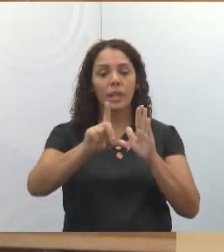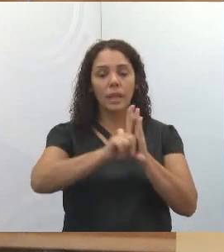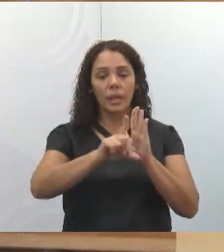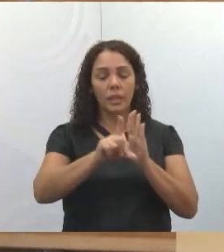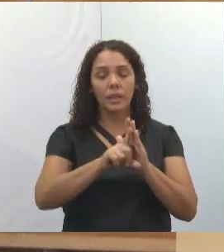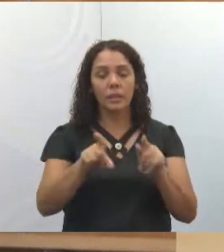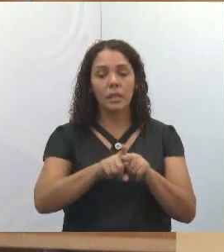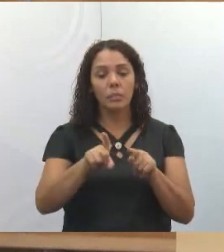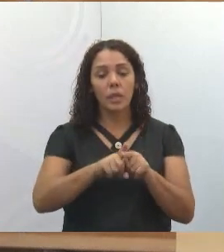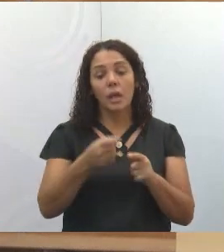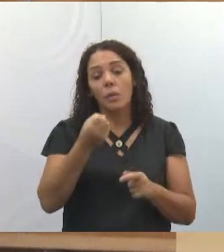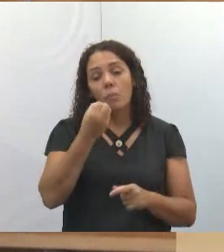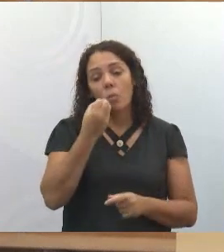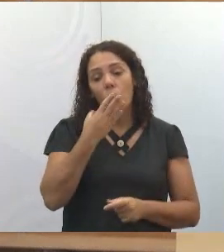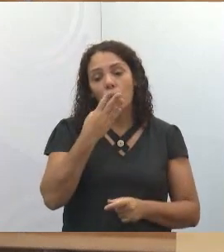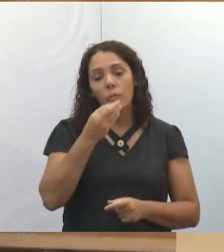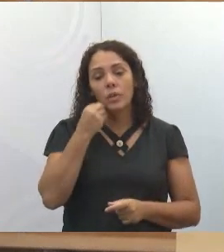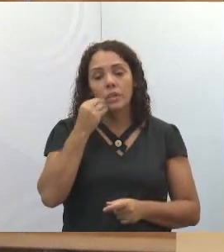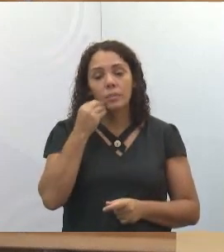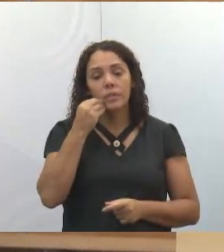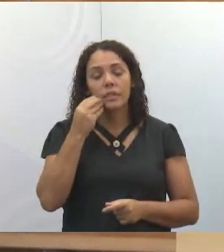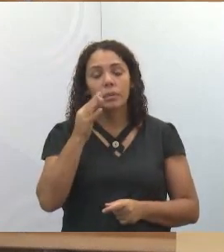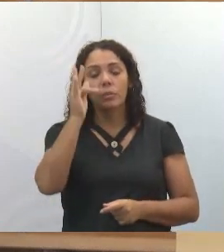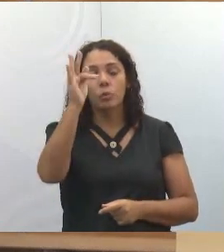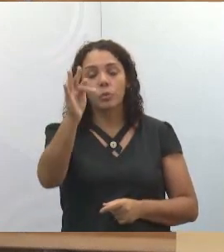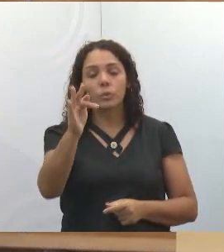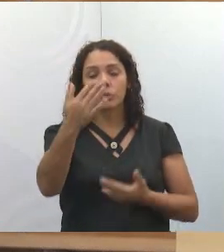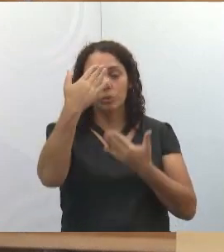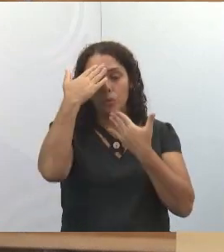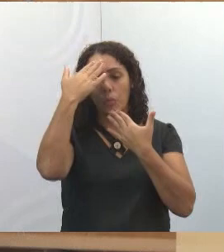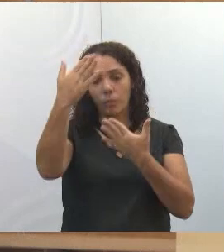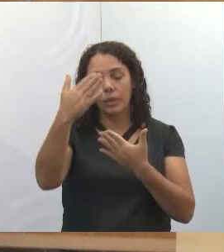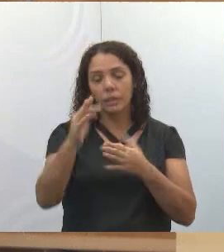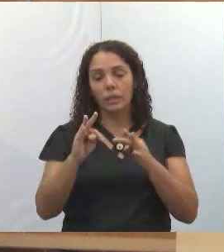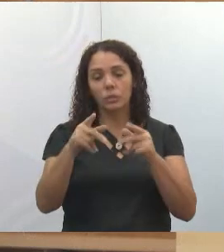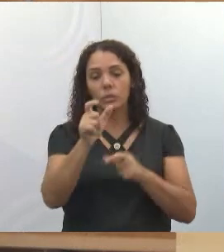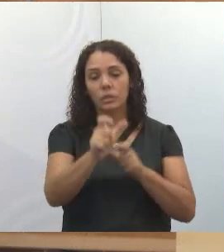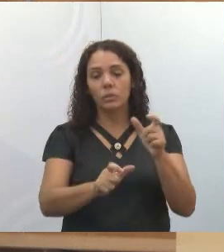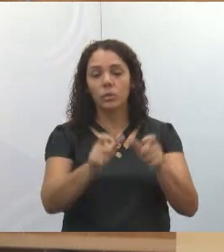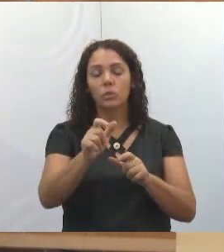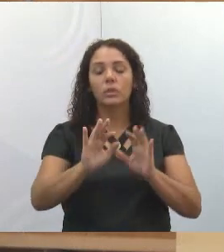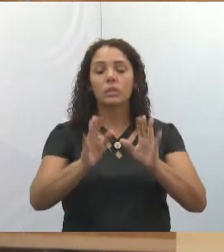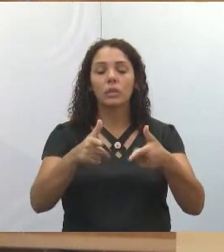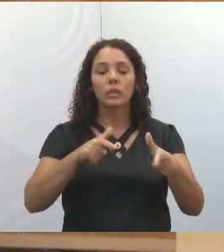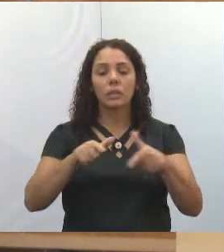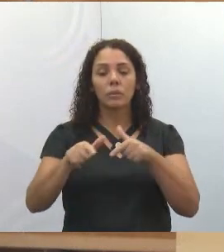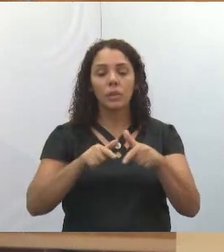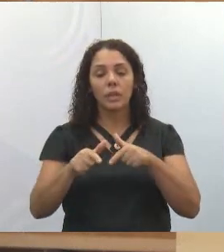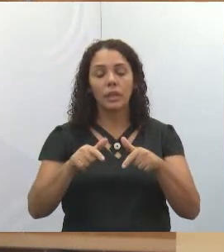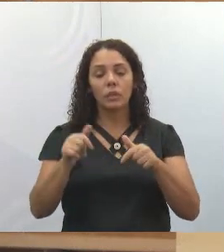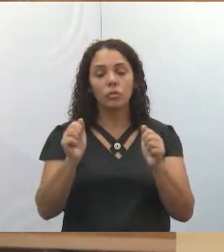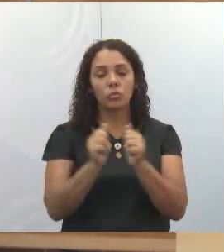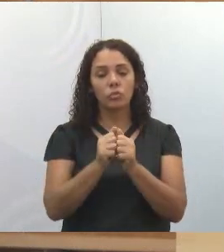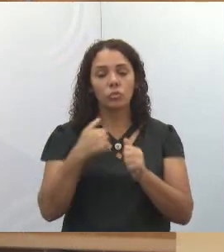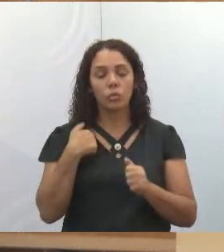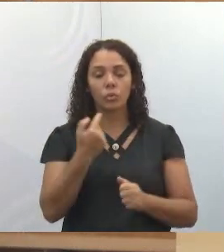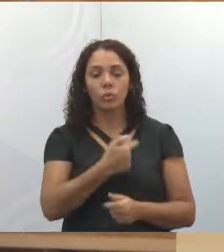o futuro. Então, meu muito obrigado a todos os estagiários que passaram por nós. Aninha, Bia,